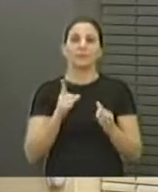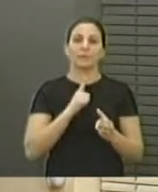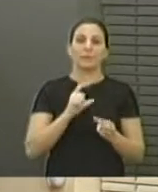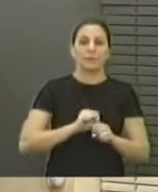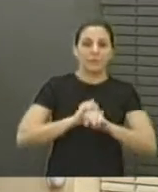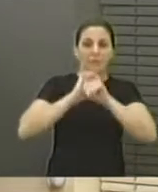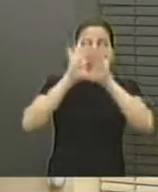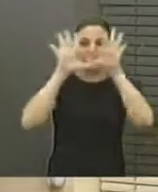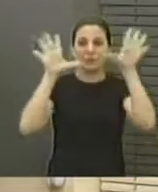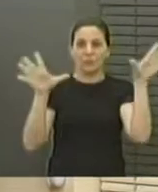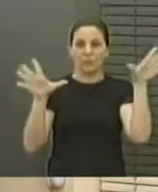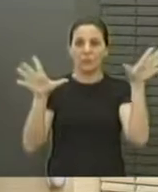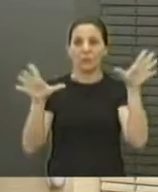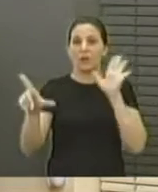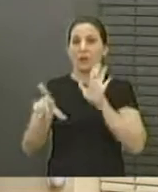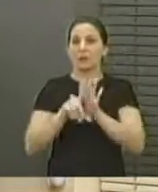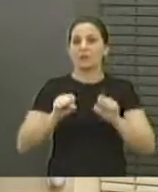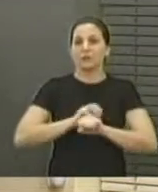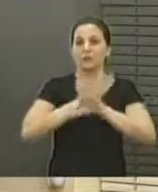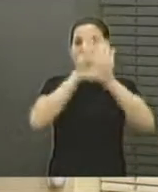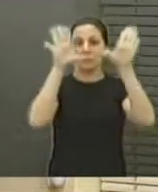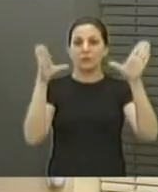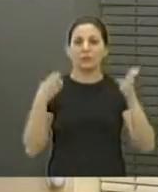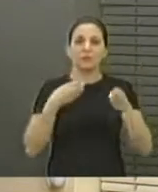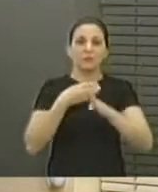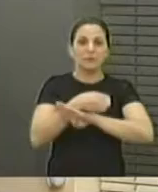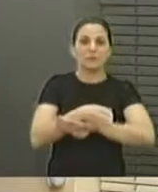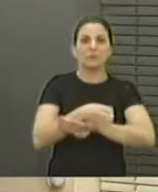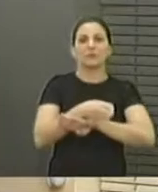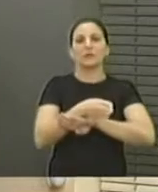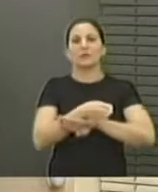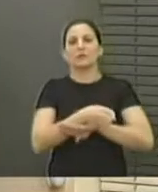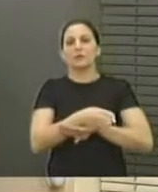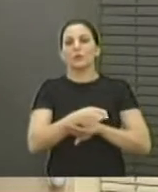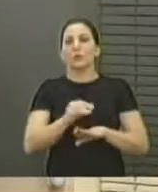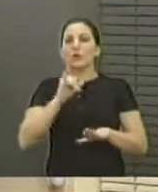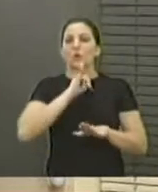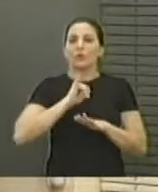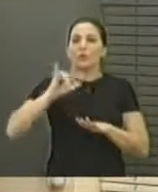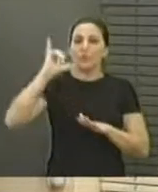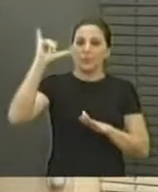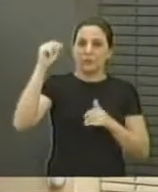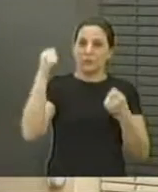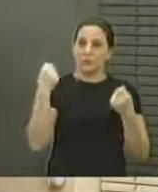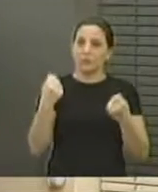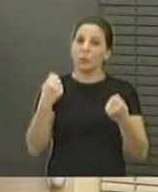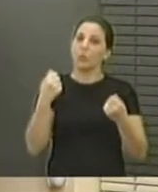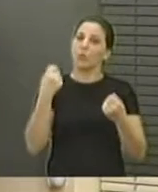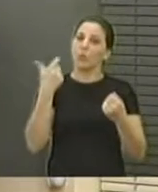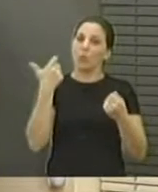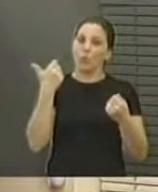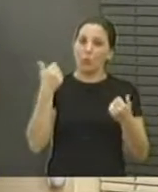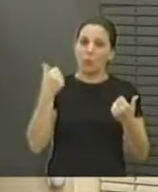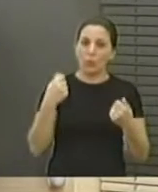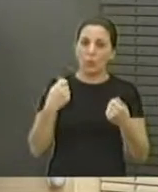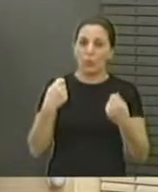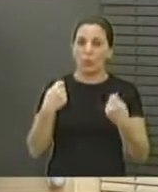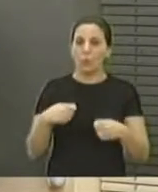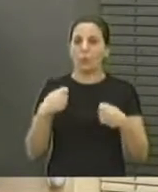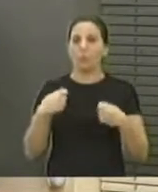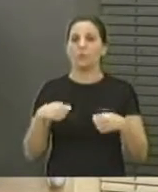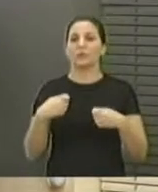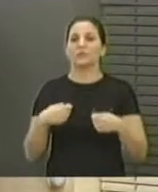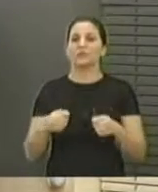transparência, a lei de transparência de acesso à informação, se ela comprar uma agulha, ou um lençol, ela tem que dizer aonde